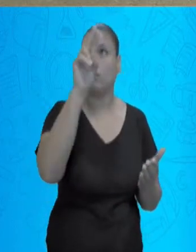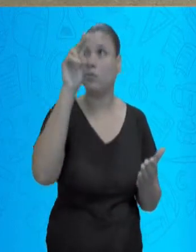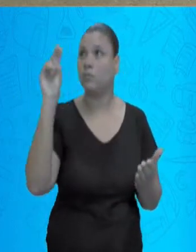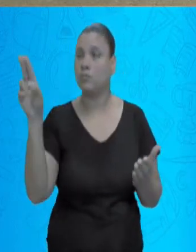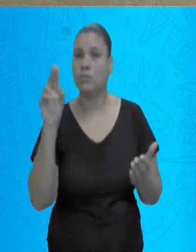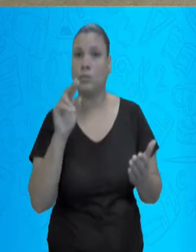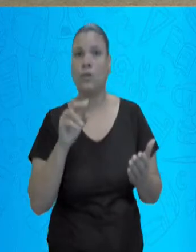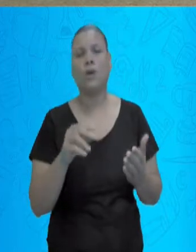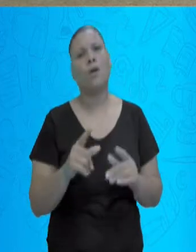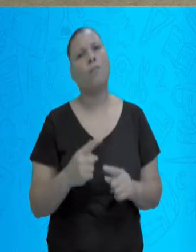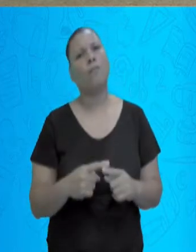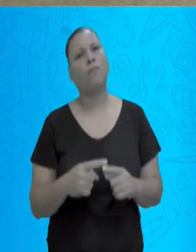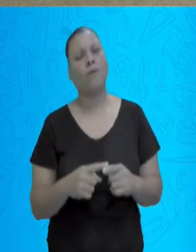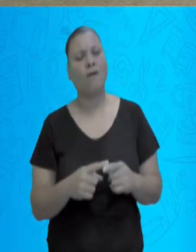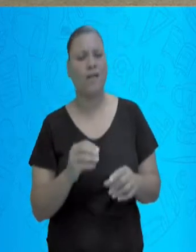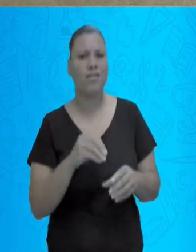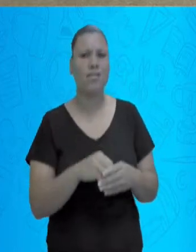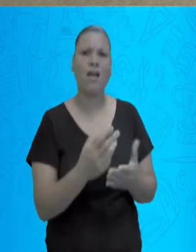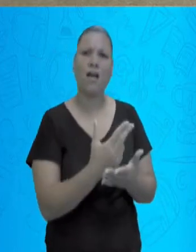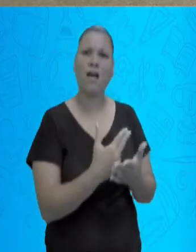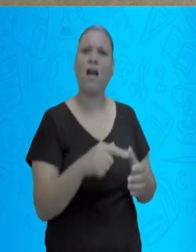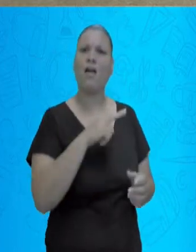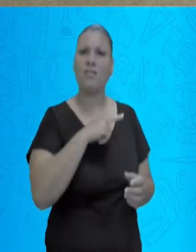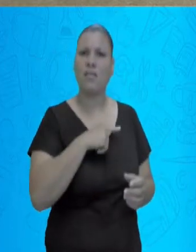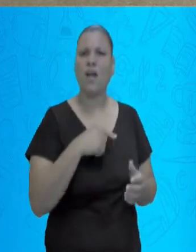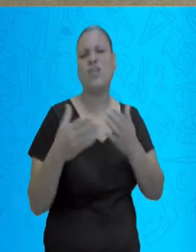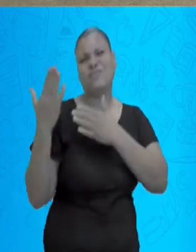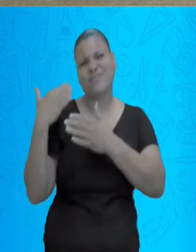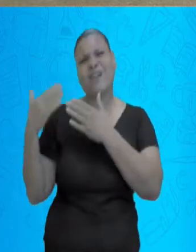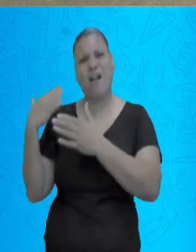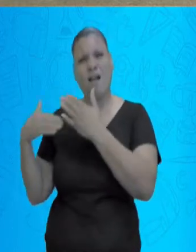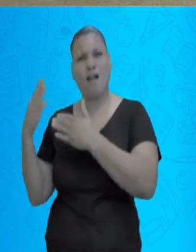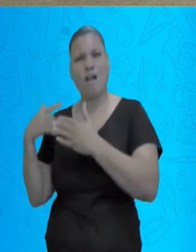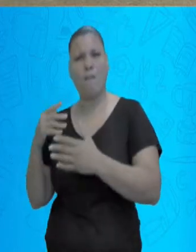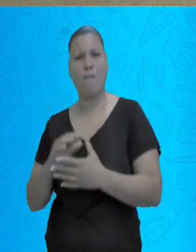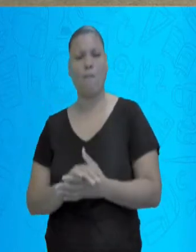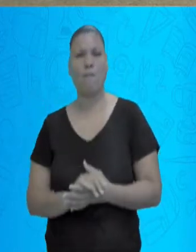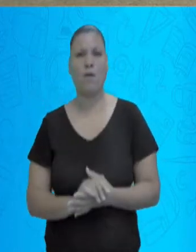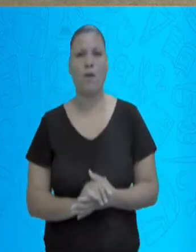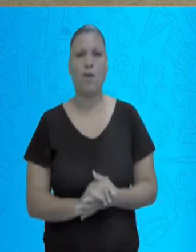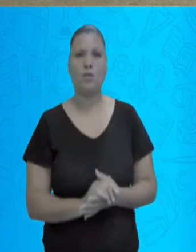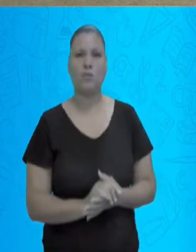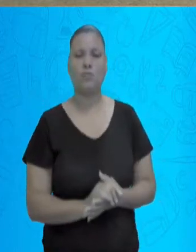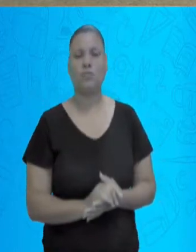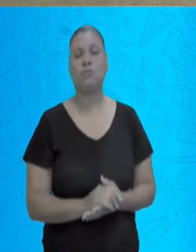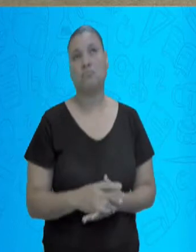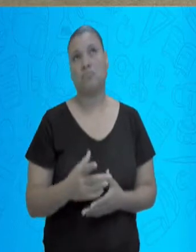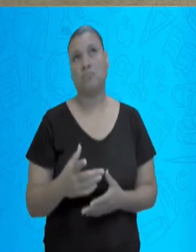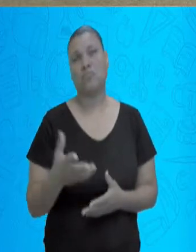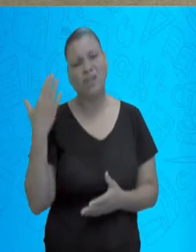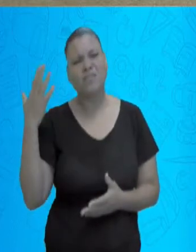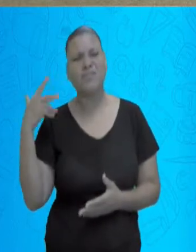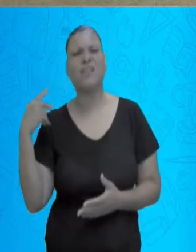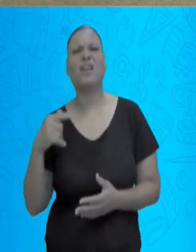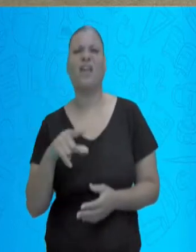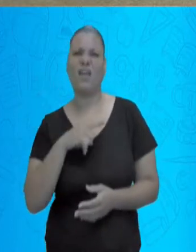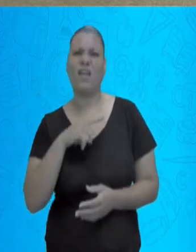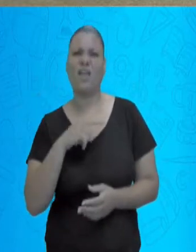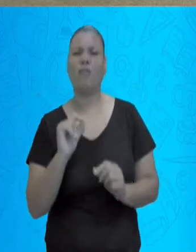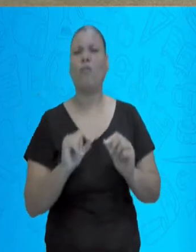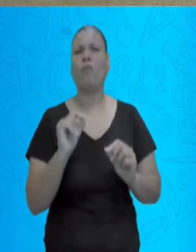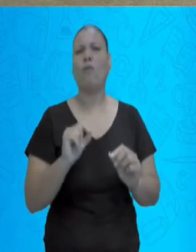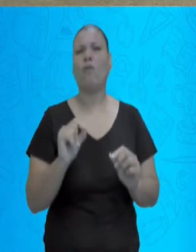Do mesmo jeito que hoje nós temos movimentos artistas na nossa região, na nossa cidade. É isso, um movimento artístico.